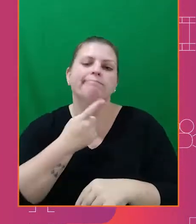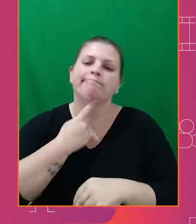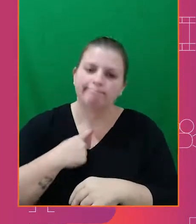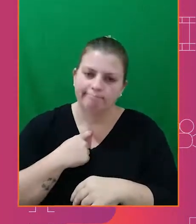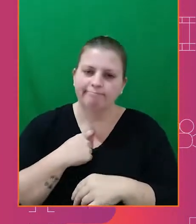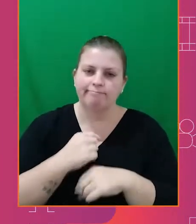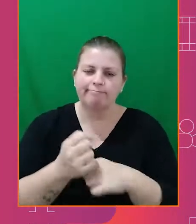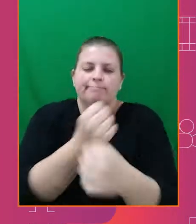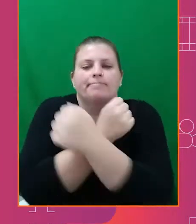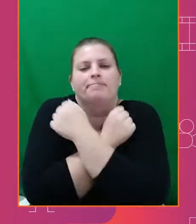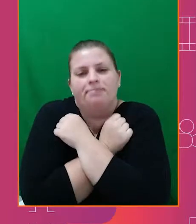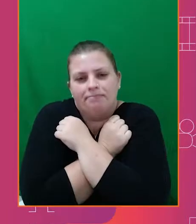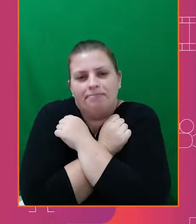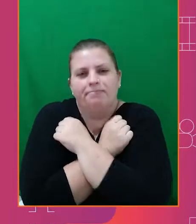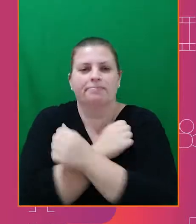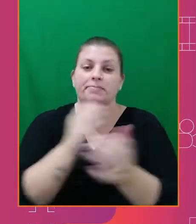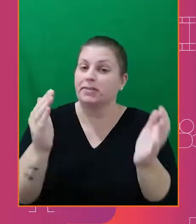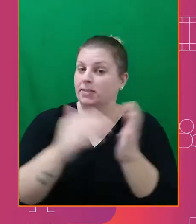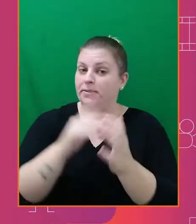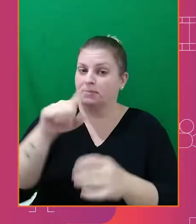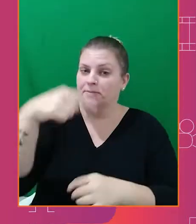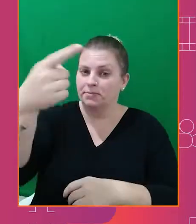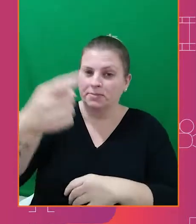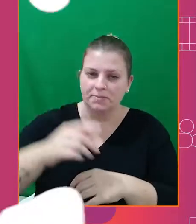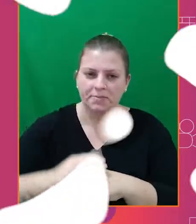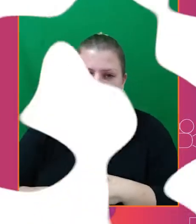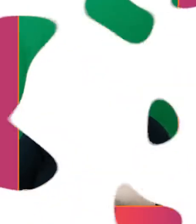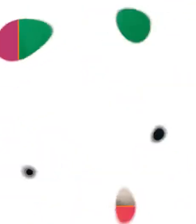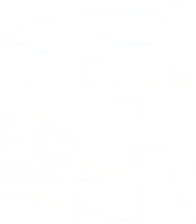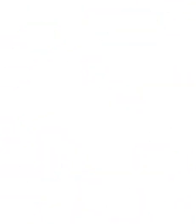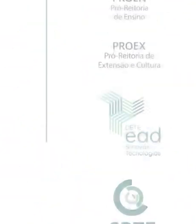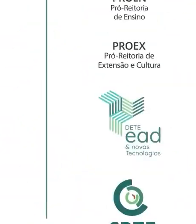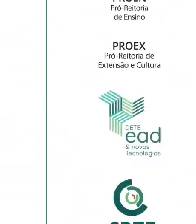tenha gostado. Um grande abraço e até mais!